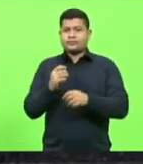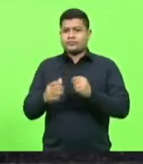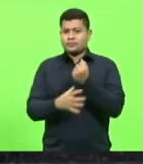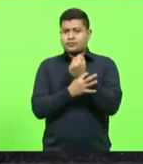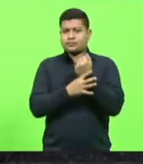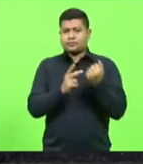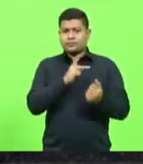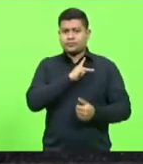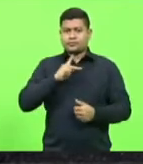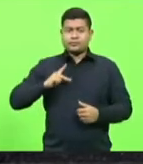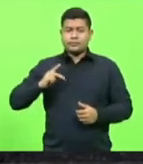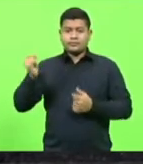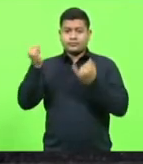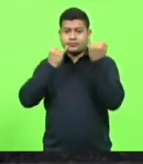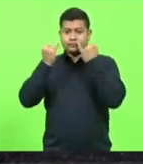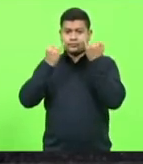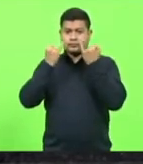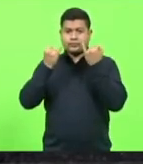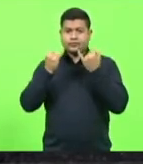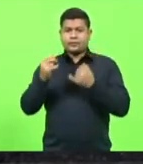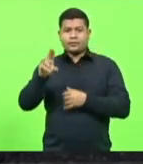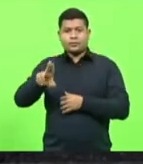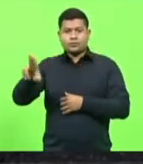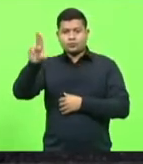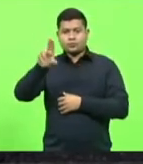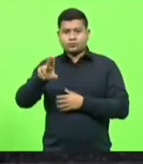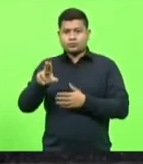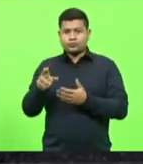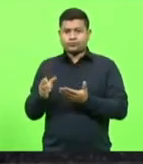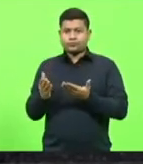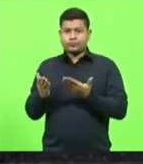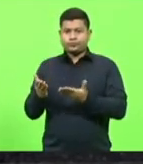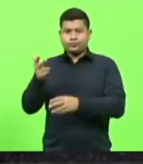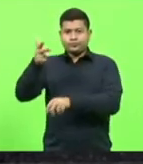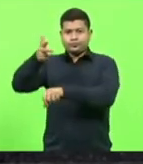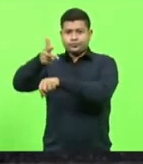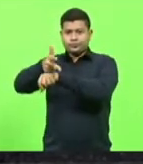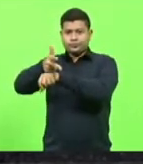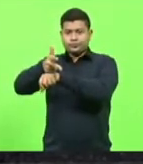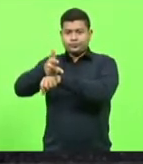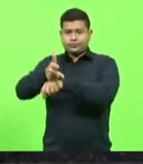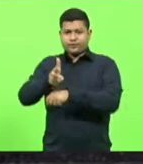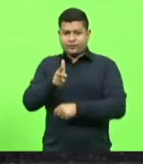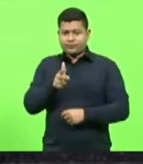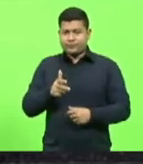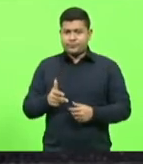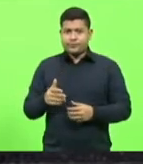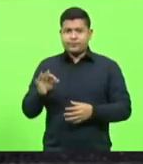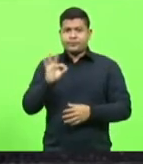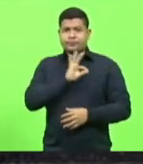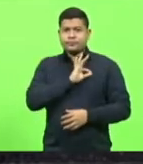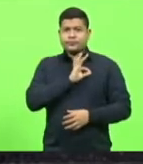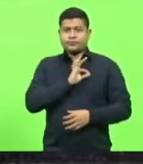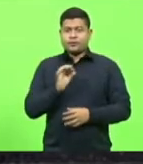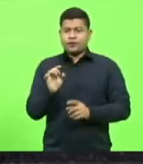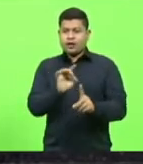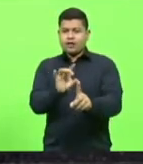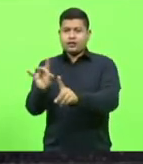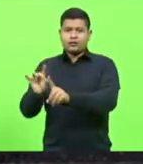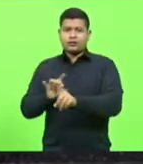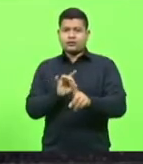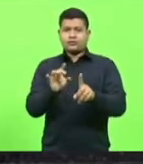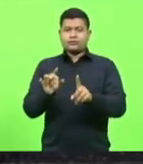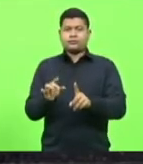Pública informações acerca do uso da câmeras policiais individuais em